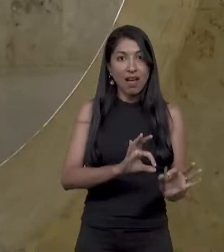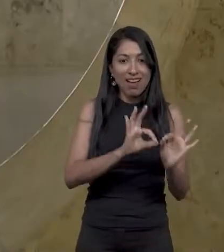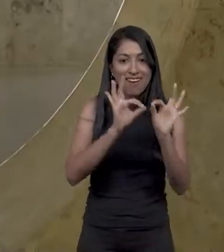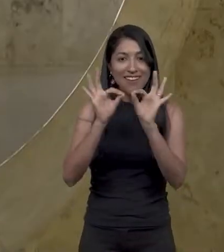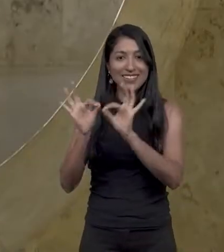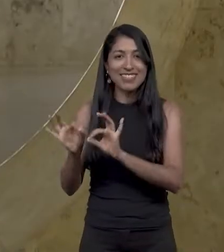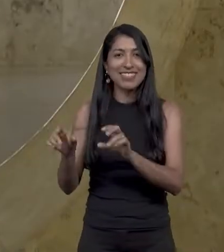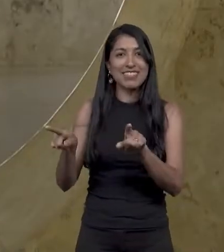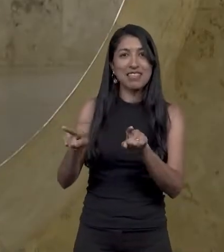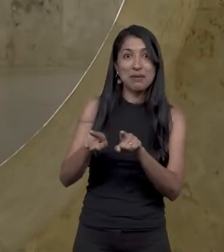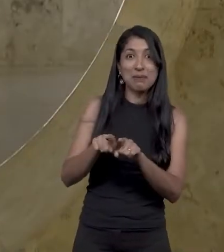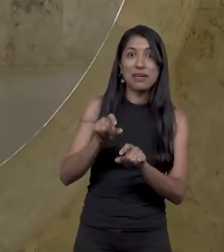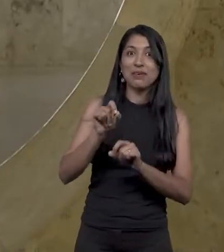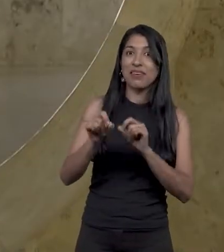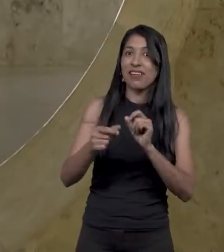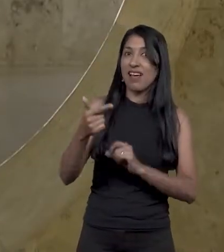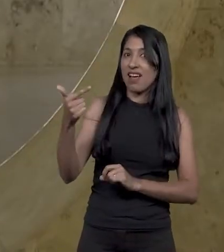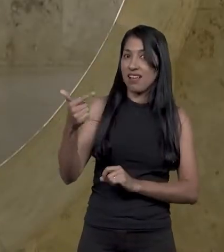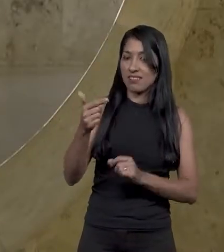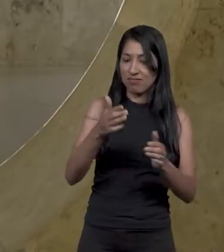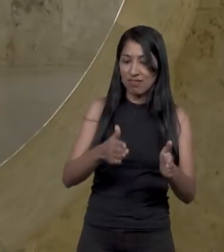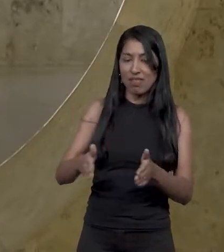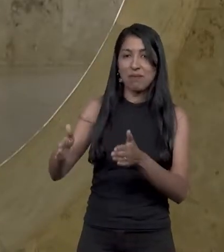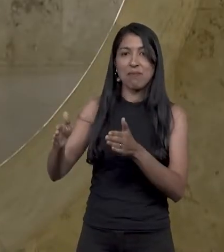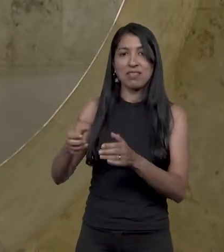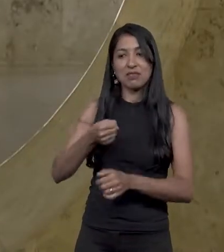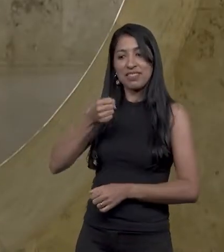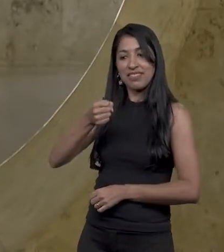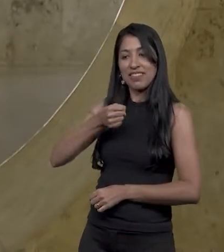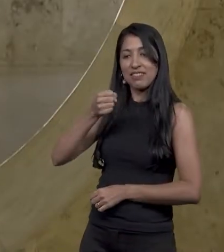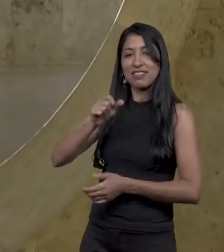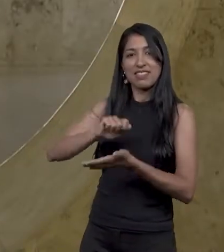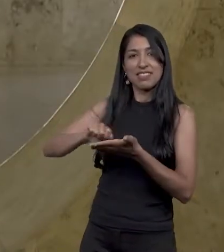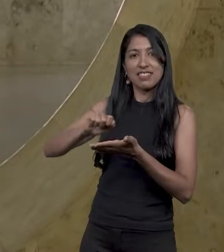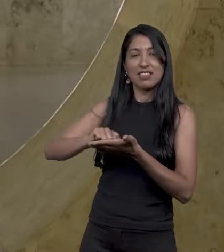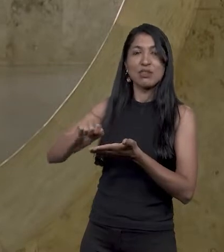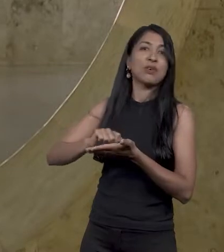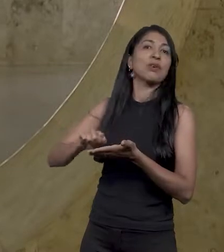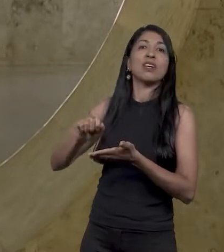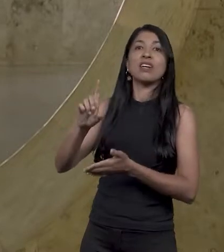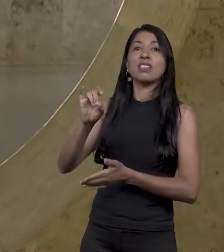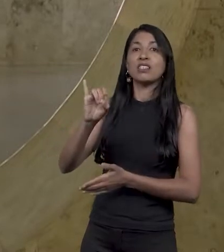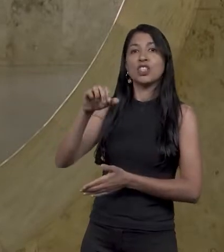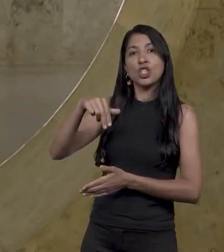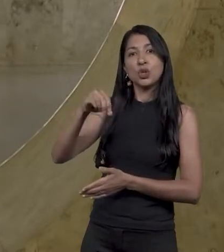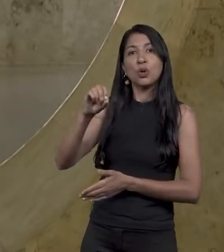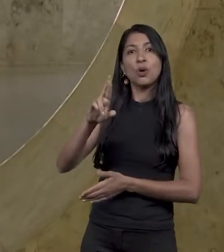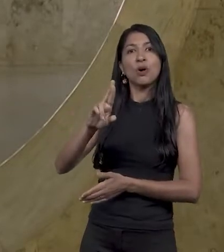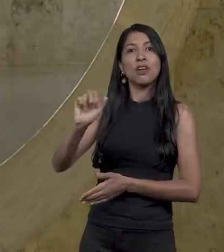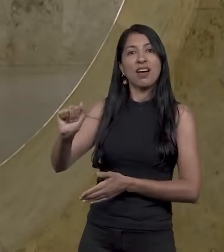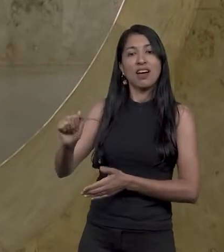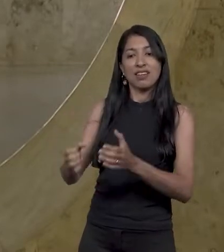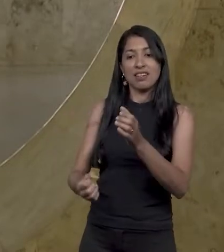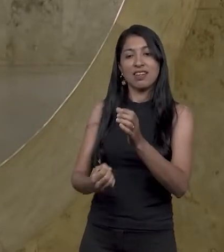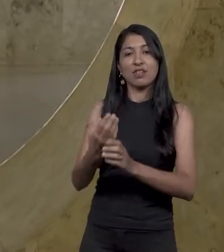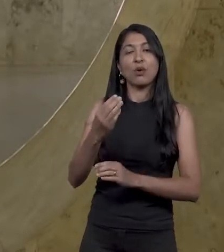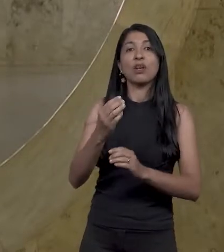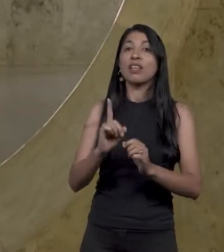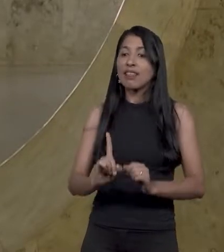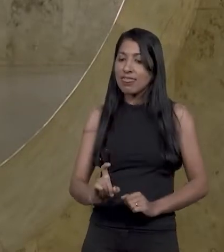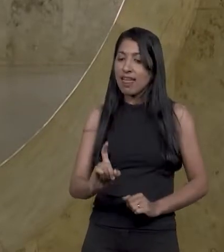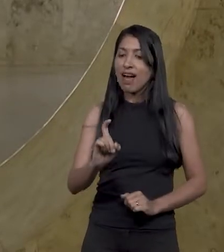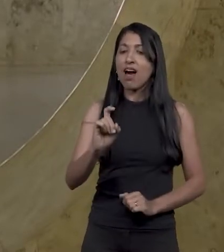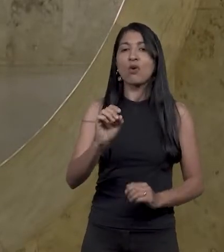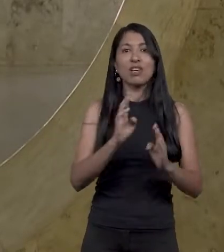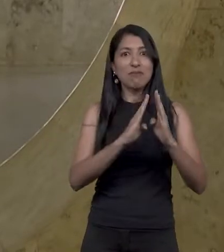Acompanhe no próximo bloco a segunda parte da entrevista com a escritora e educadora de Norá Couto Cansado, fundadora da